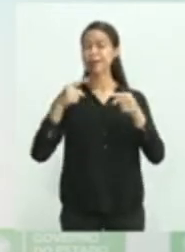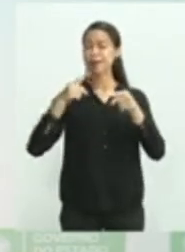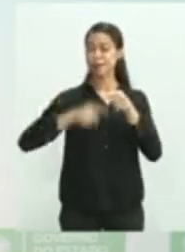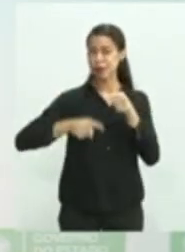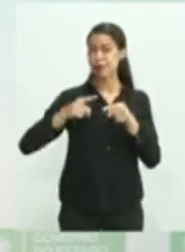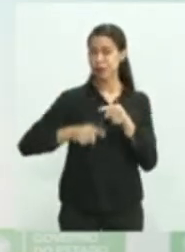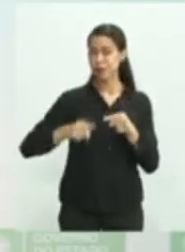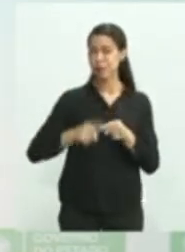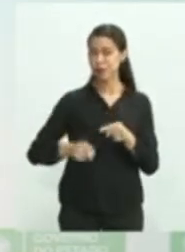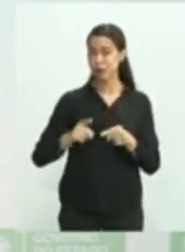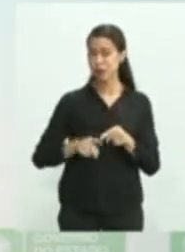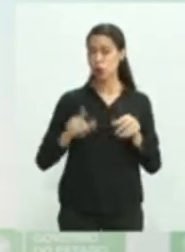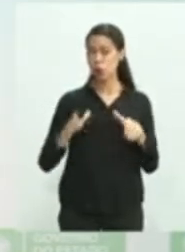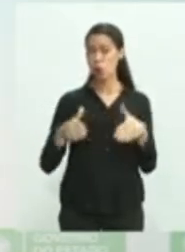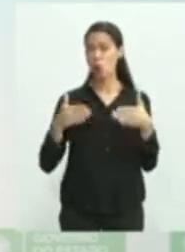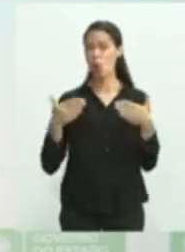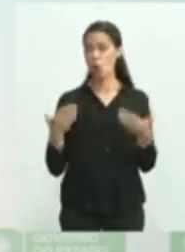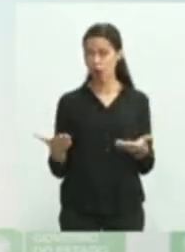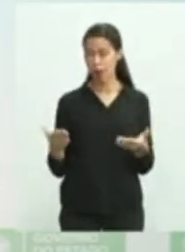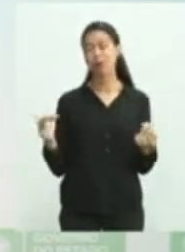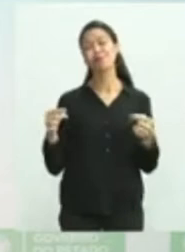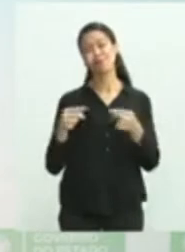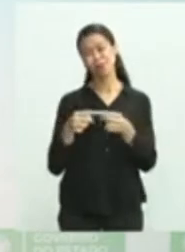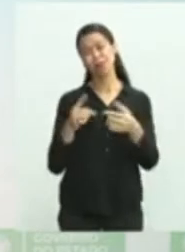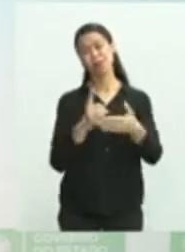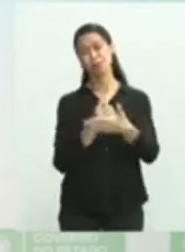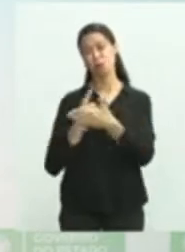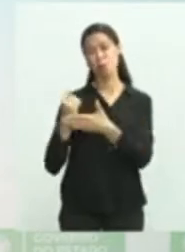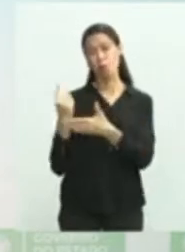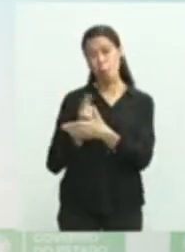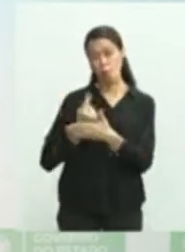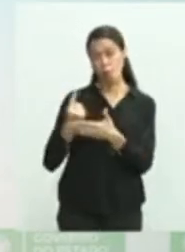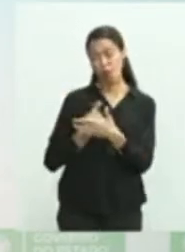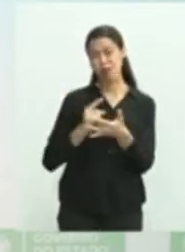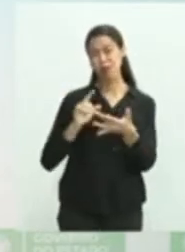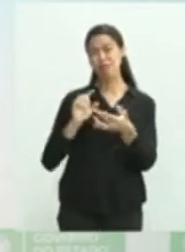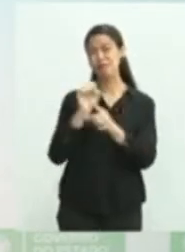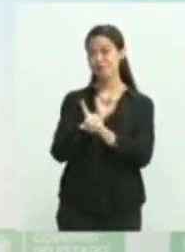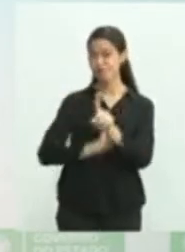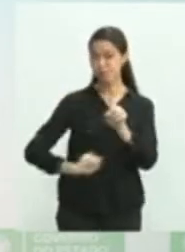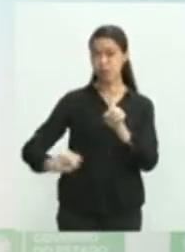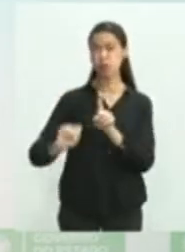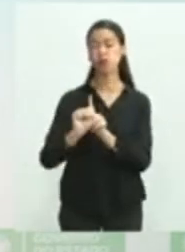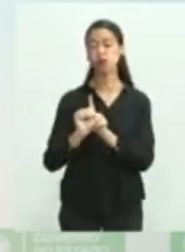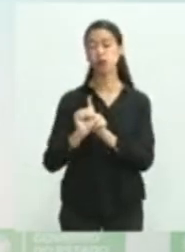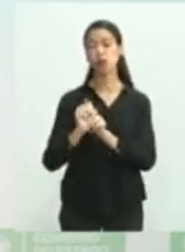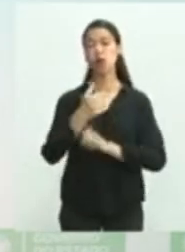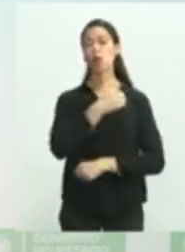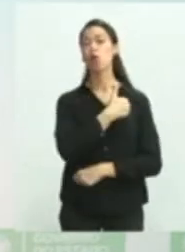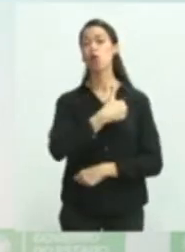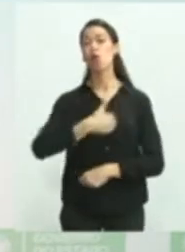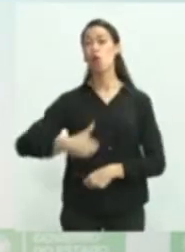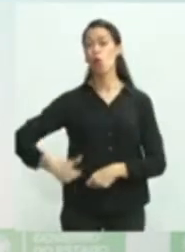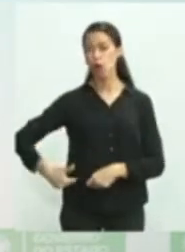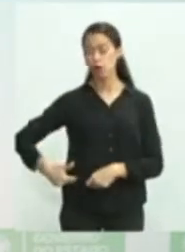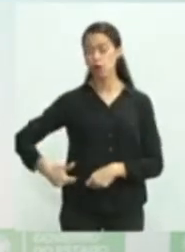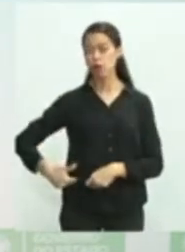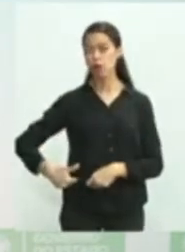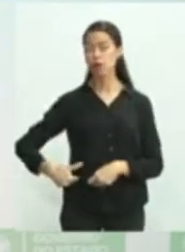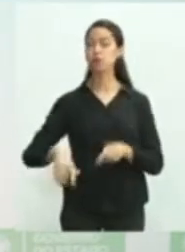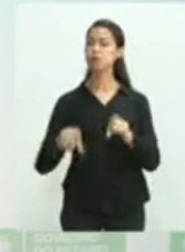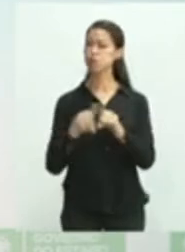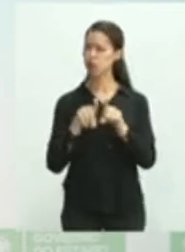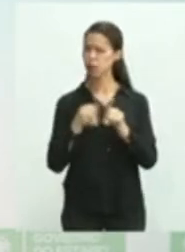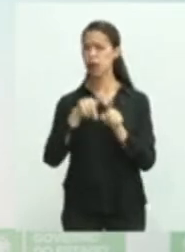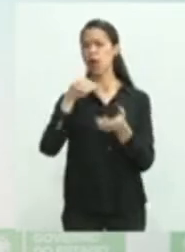acerca do isolamento social. A posição do nosso governo, a posição da